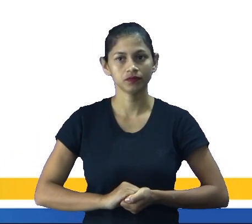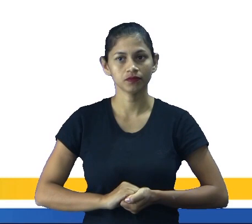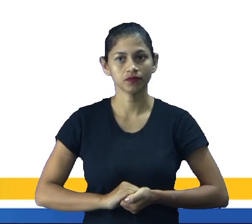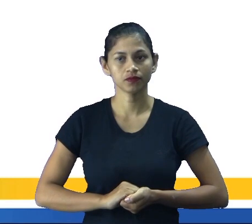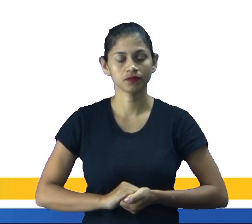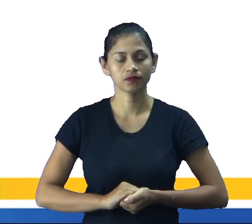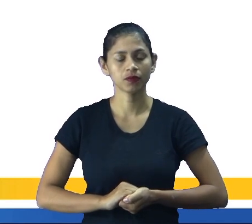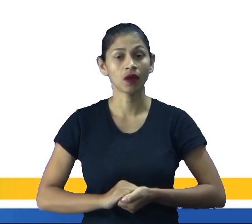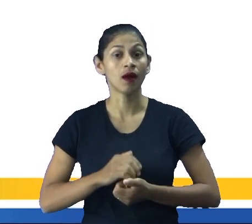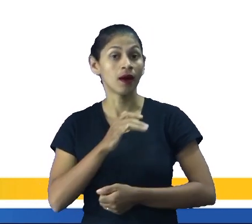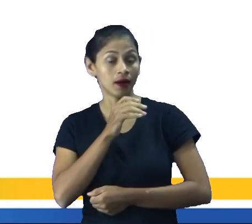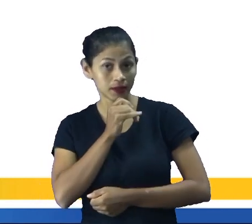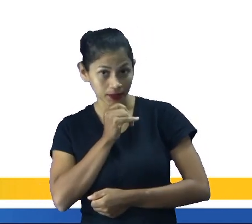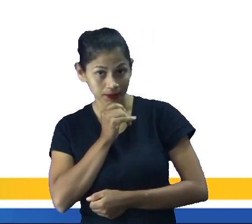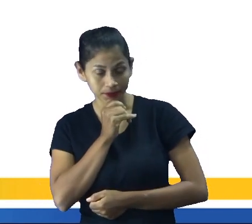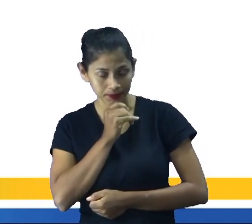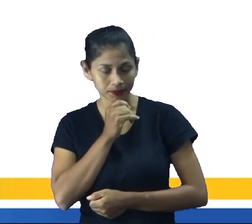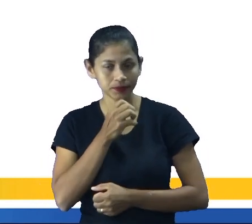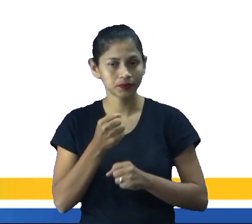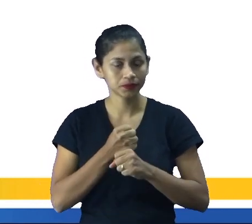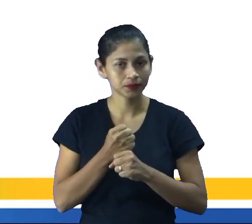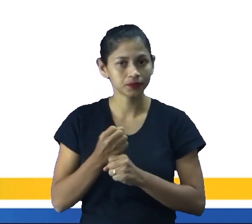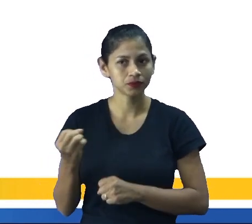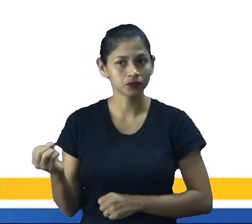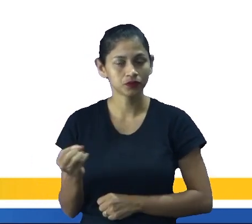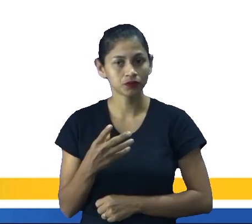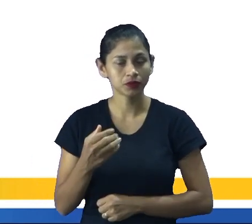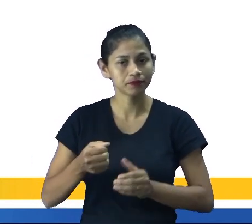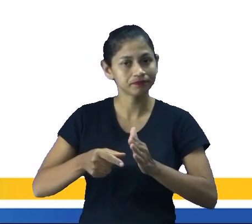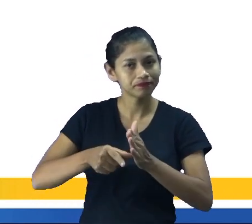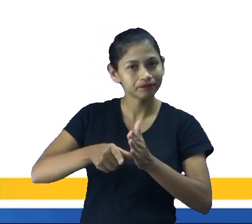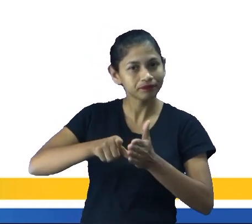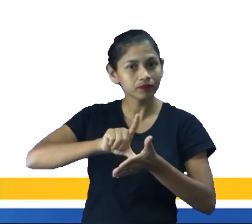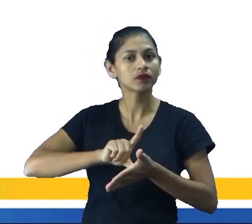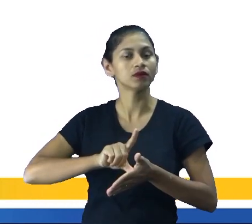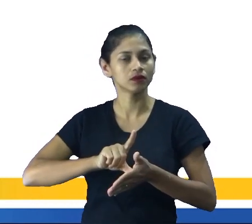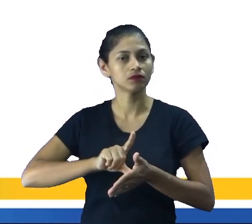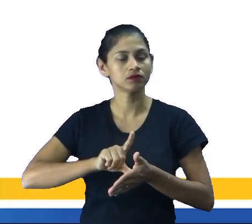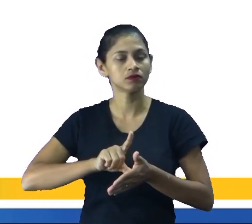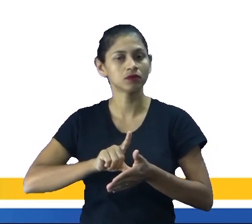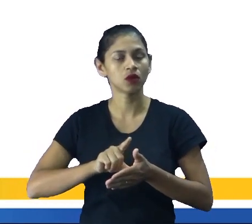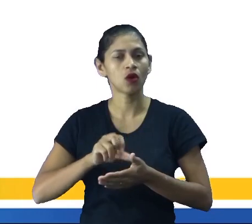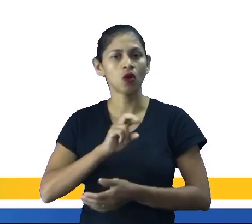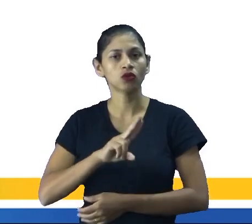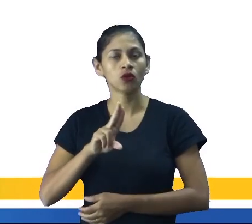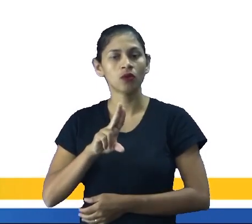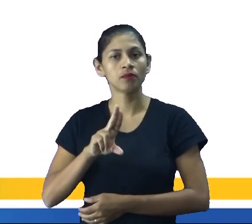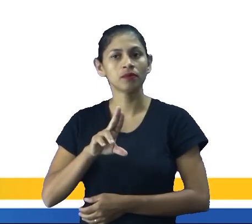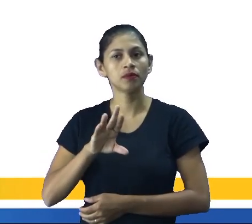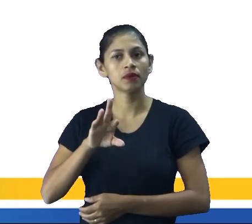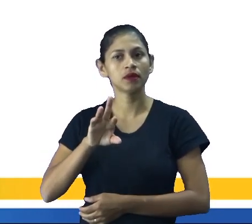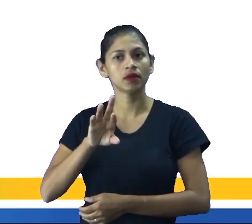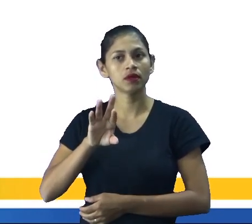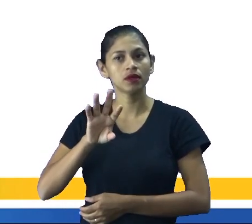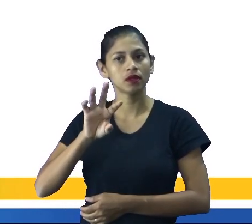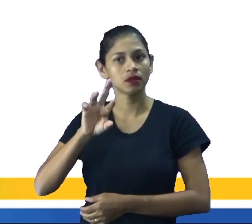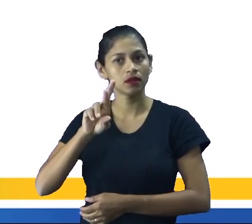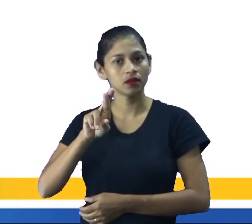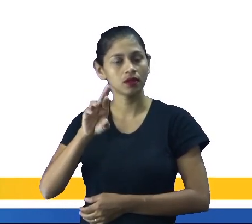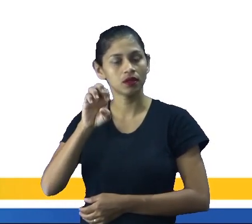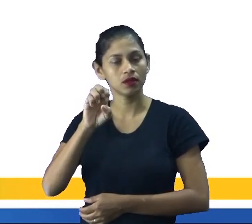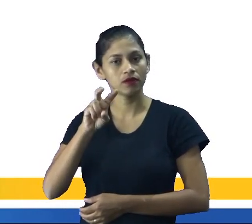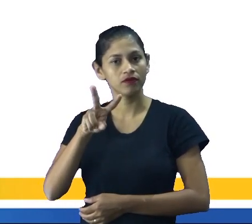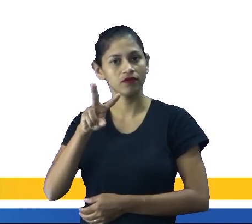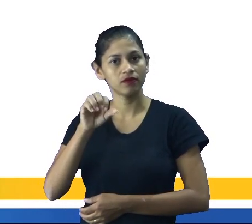Ainda sobre o ano novo, nós temos a véspera de ano novo, também chamada de réveillon, e é celebrada no último